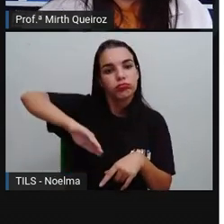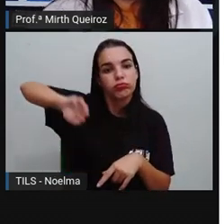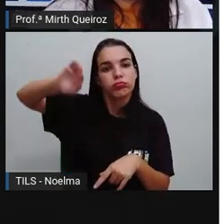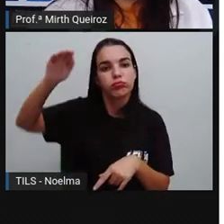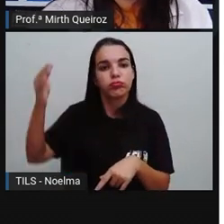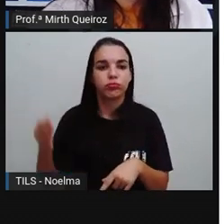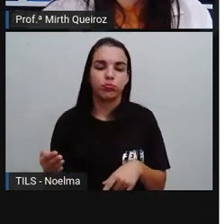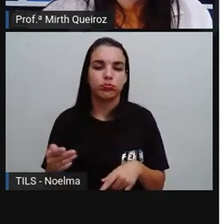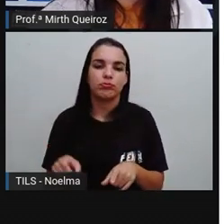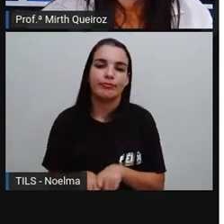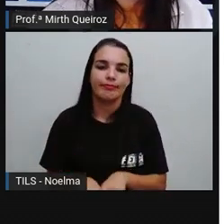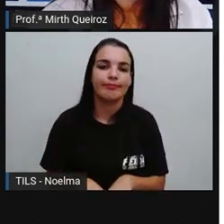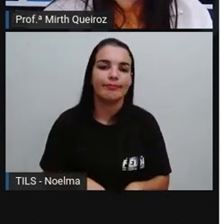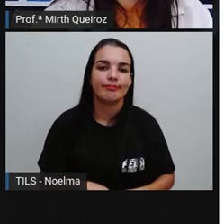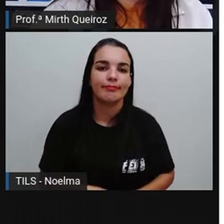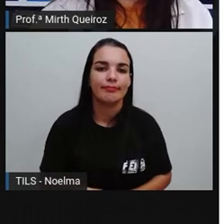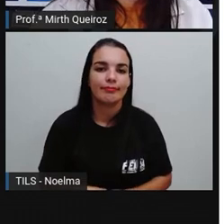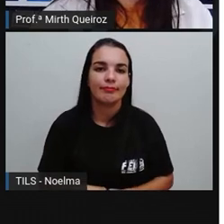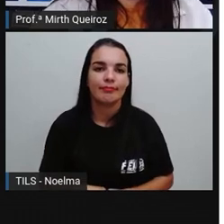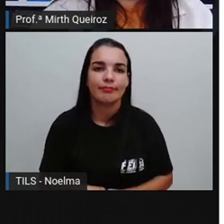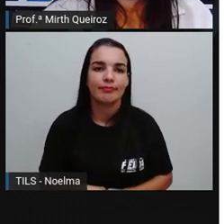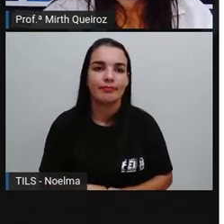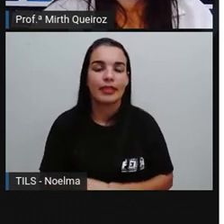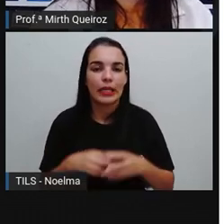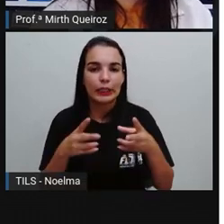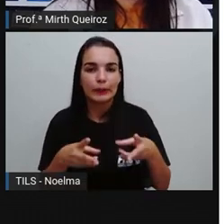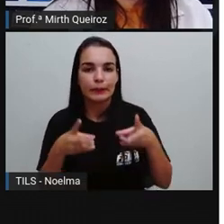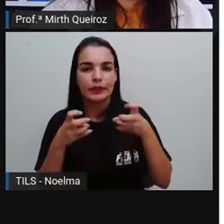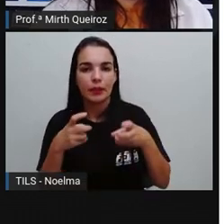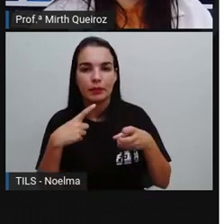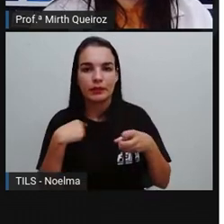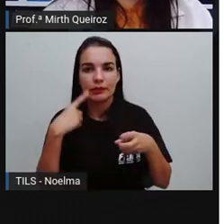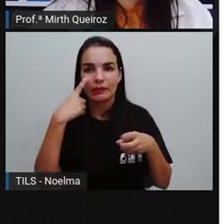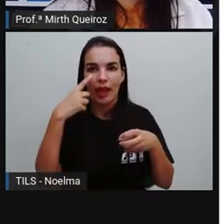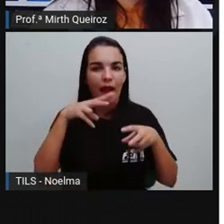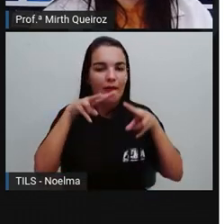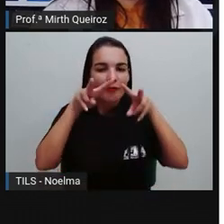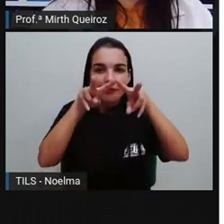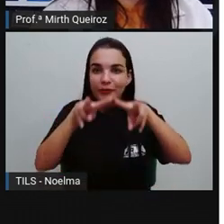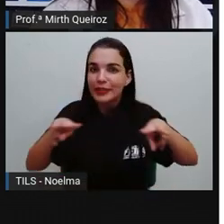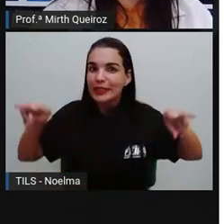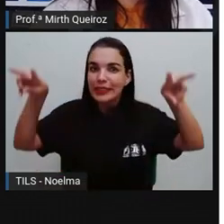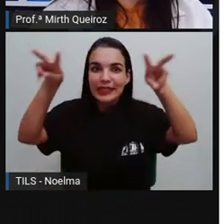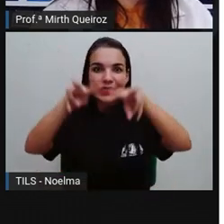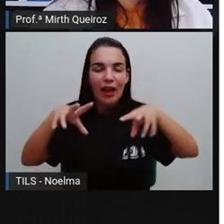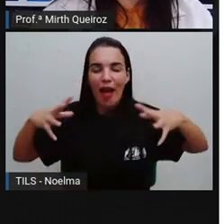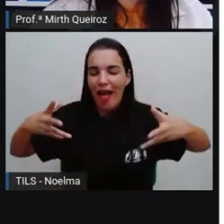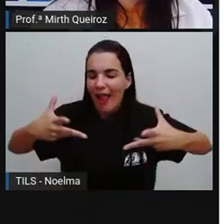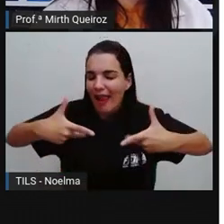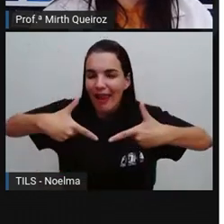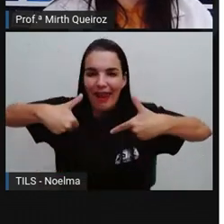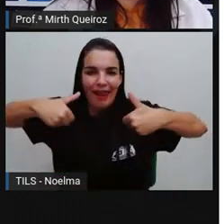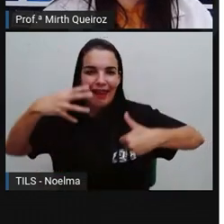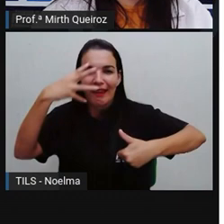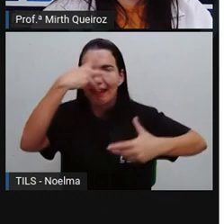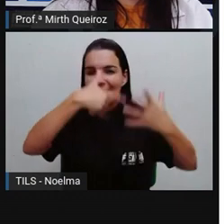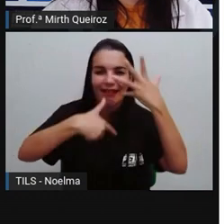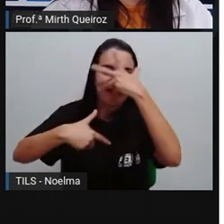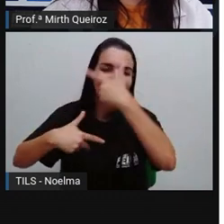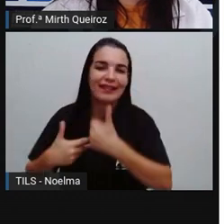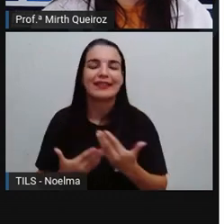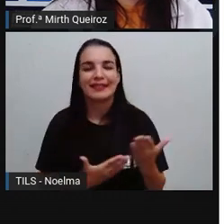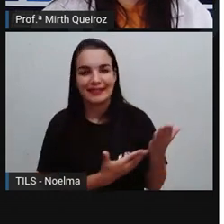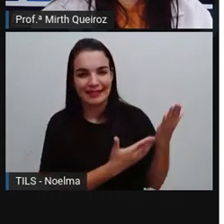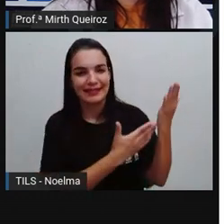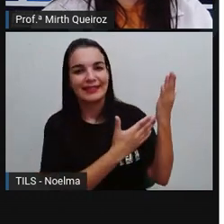ali o Pelourinho. Note como se tem uma visão maravilhosa aí em relação à Baía de Todos os Santos. E